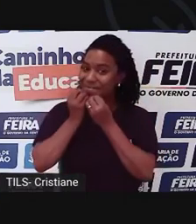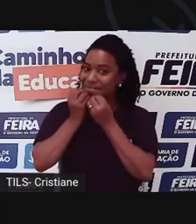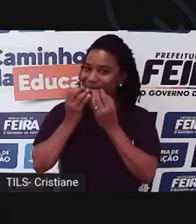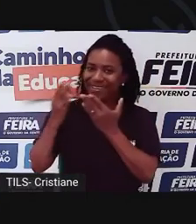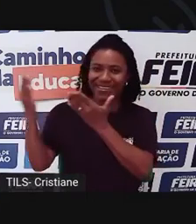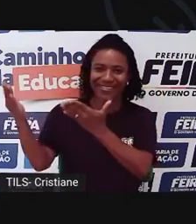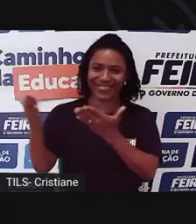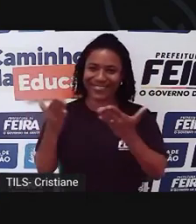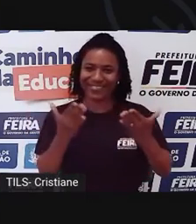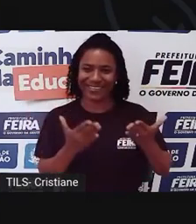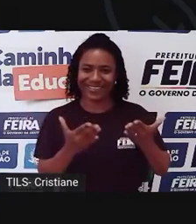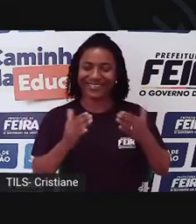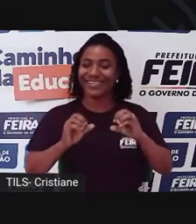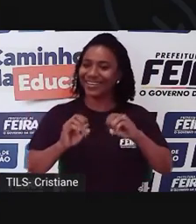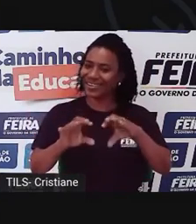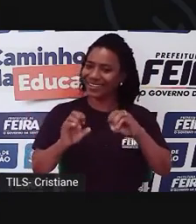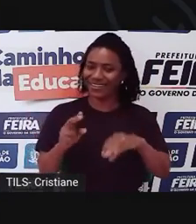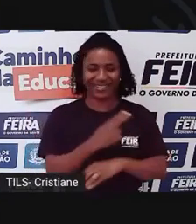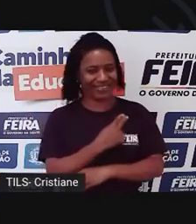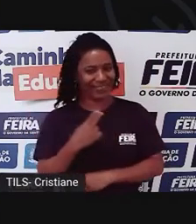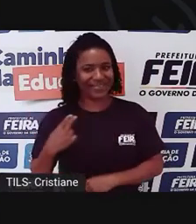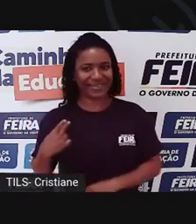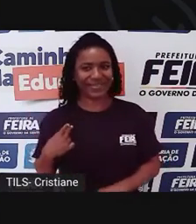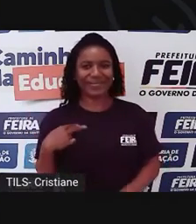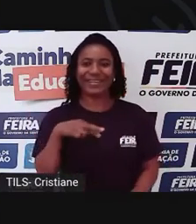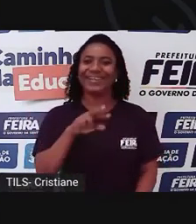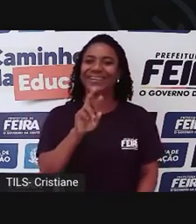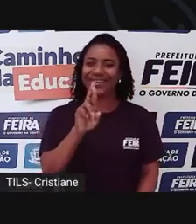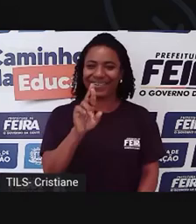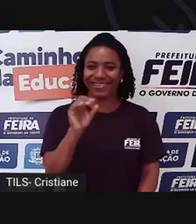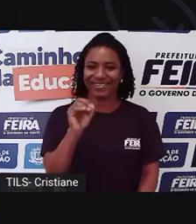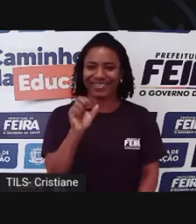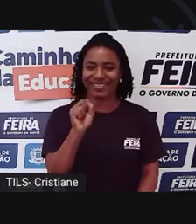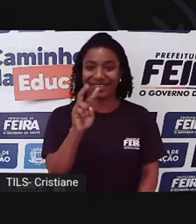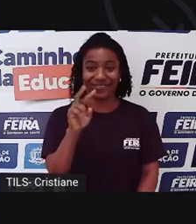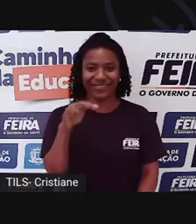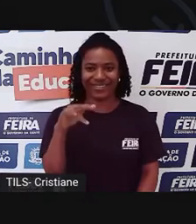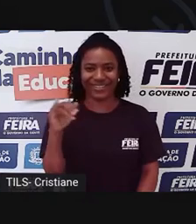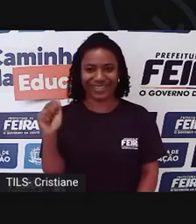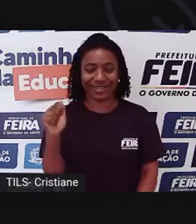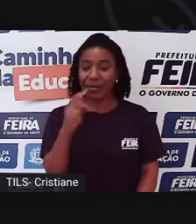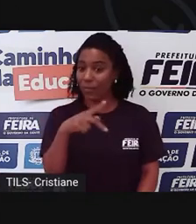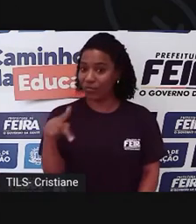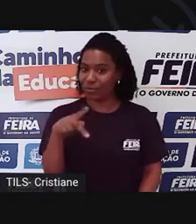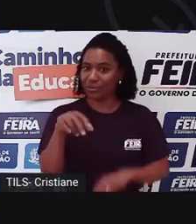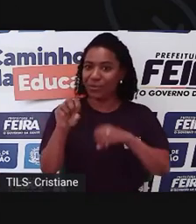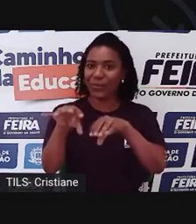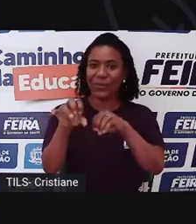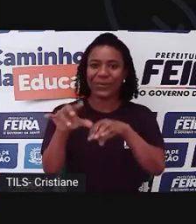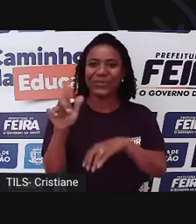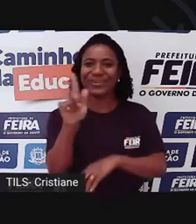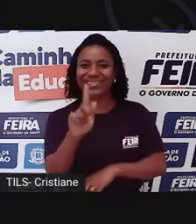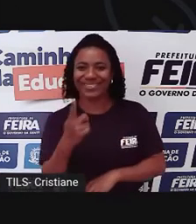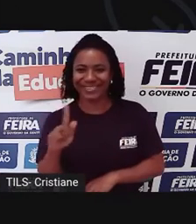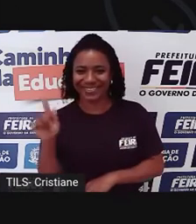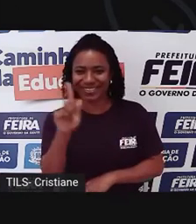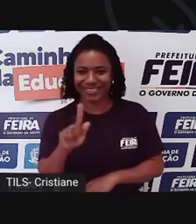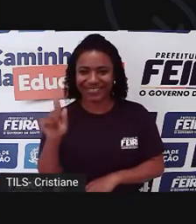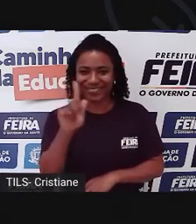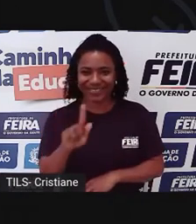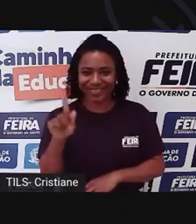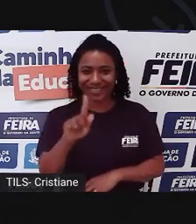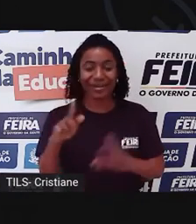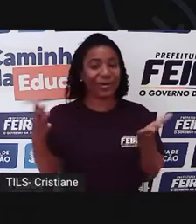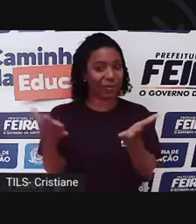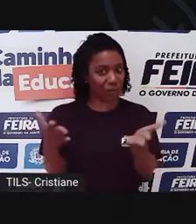aula de hoje. Como vocês sabem, eu sou a professora Rosa Evânia Santos, eu sou professora de Geografia. Hoje nós vamos ter uma aula